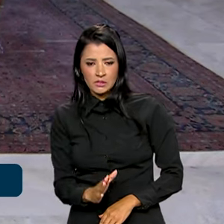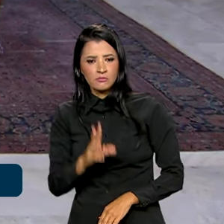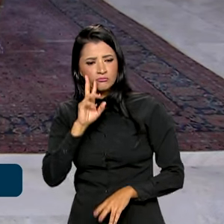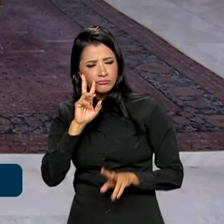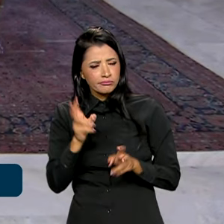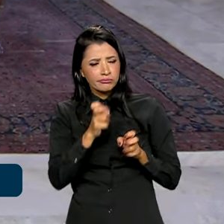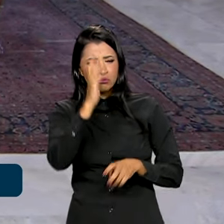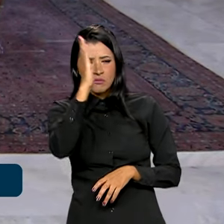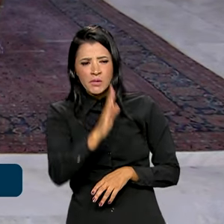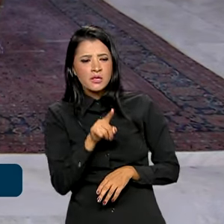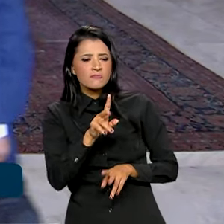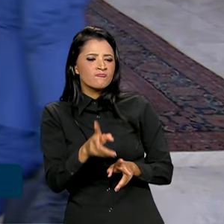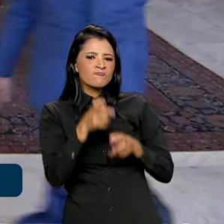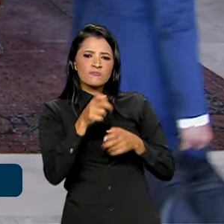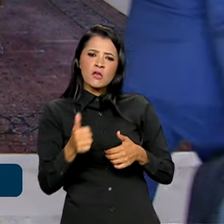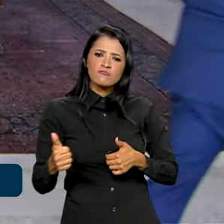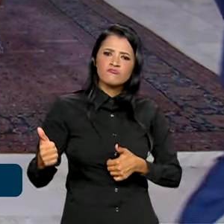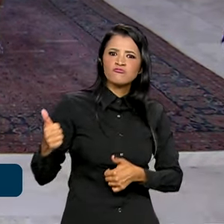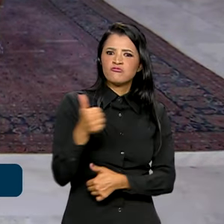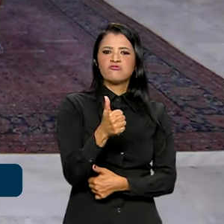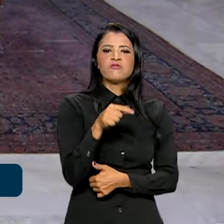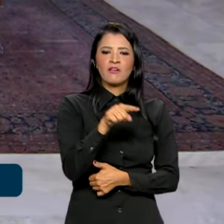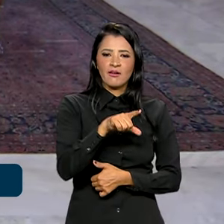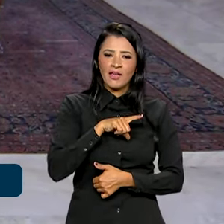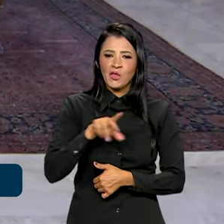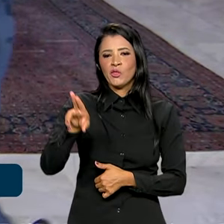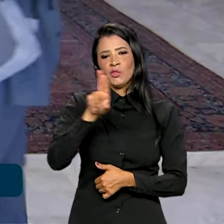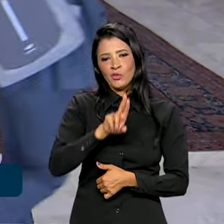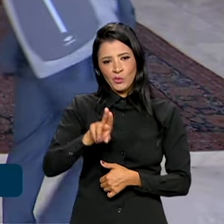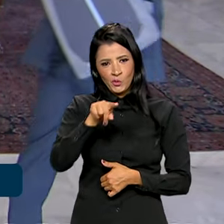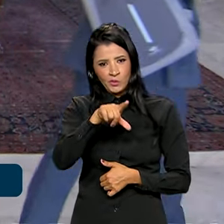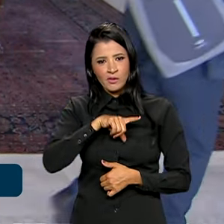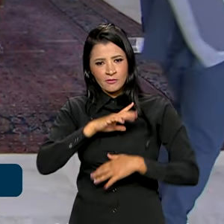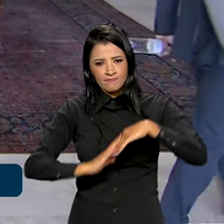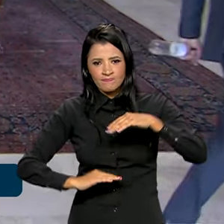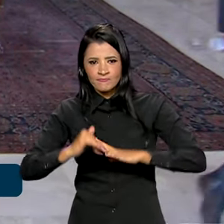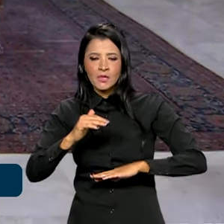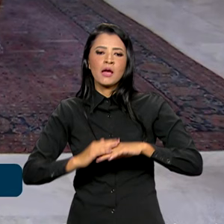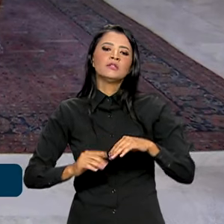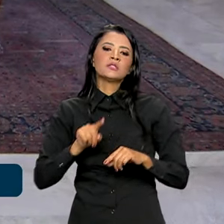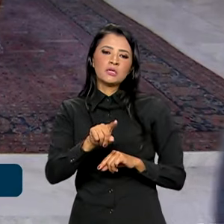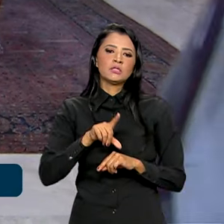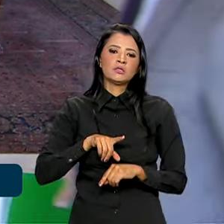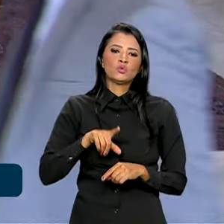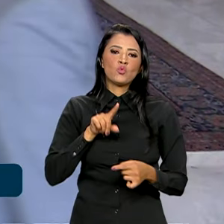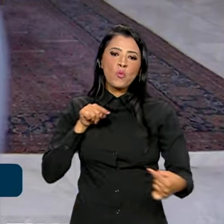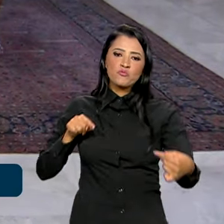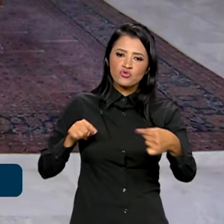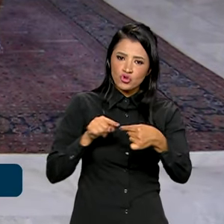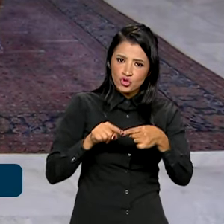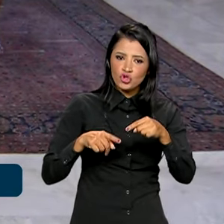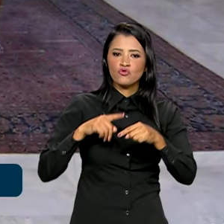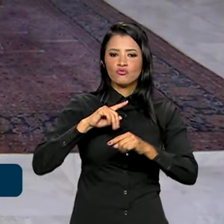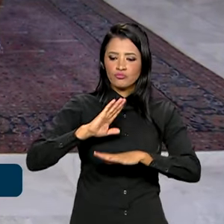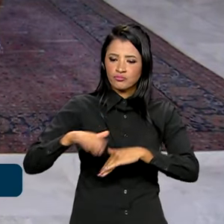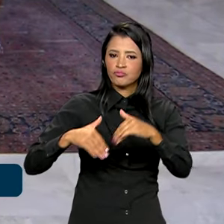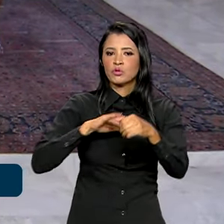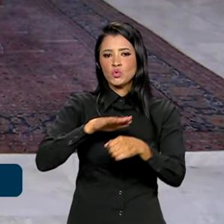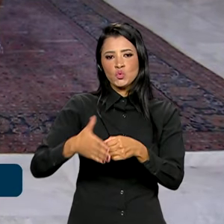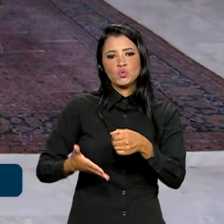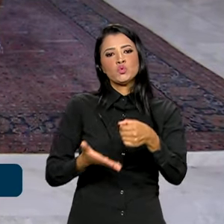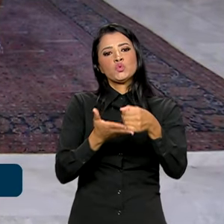como protagonista na implementação dos Objetivos de Desenvolvimento